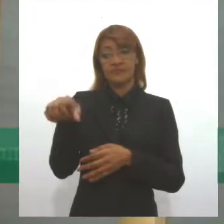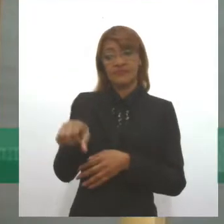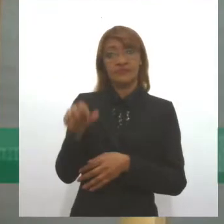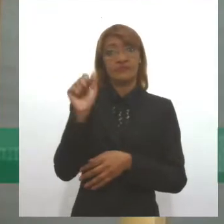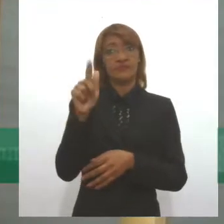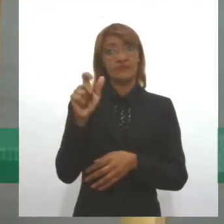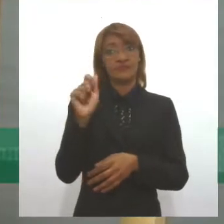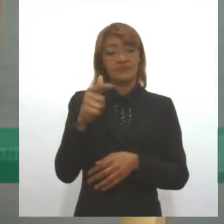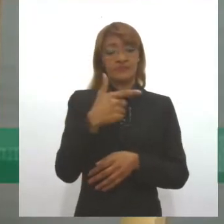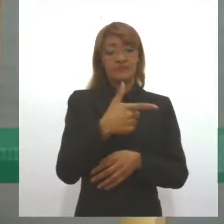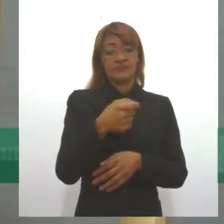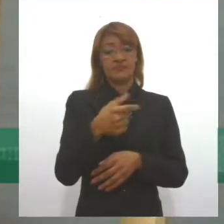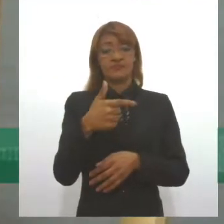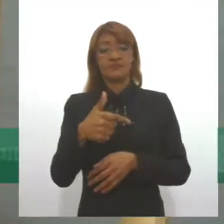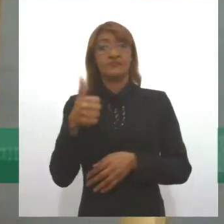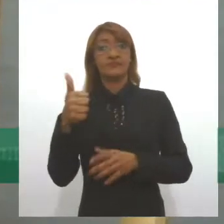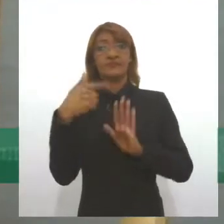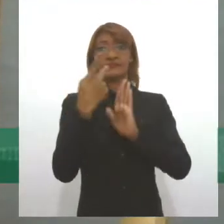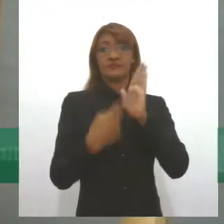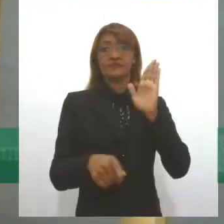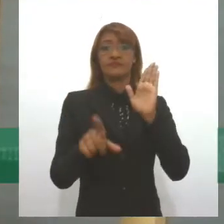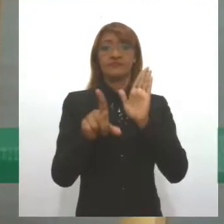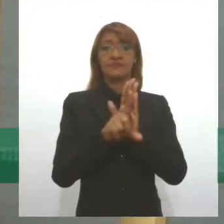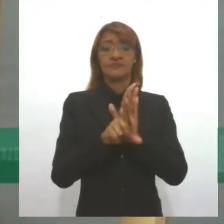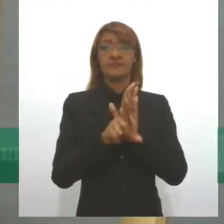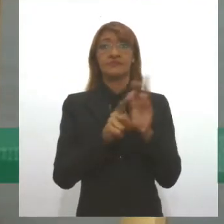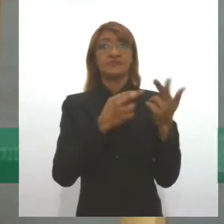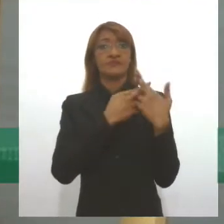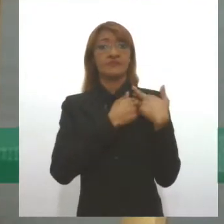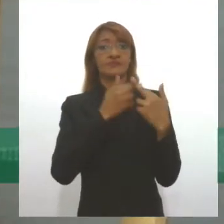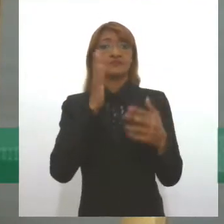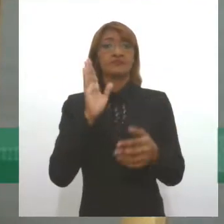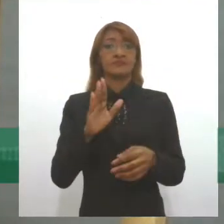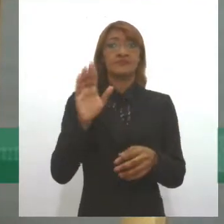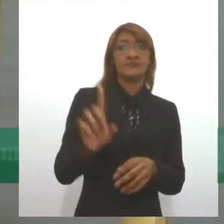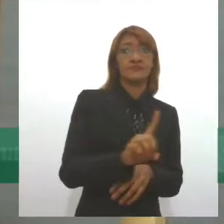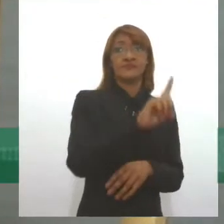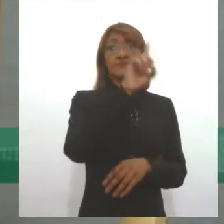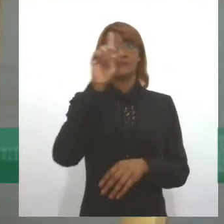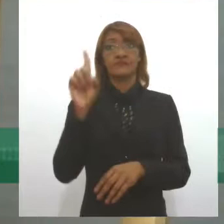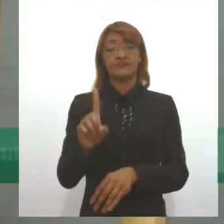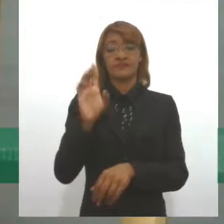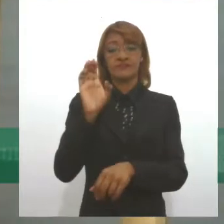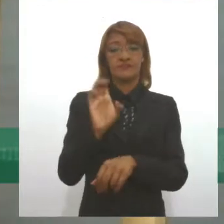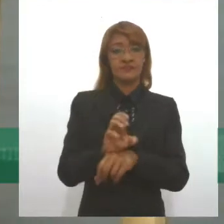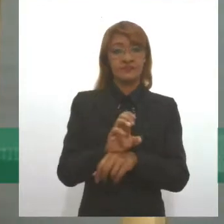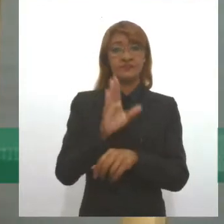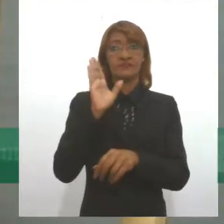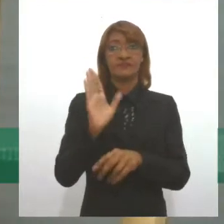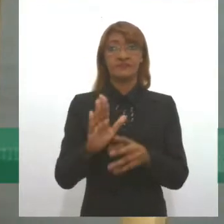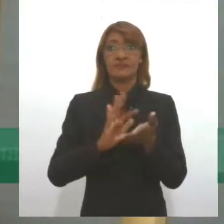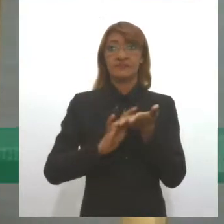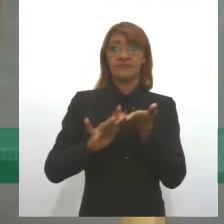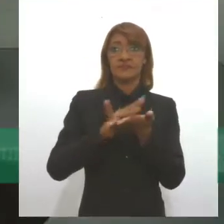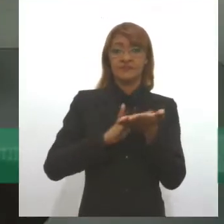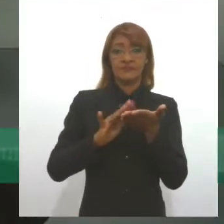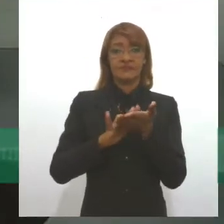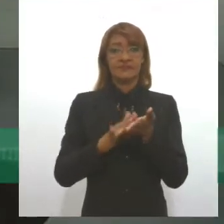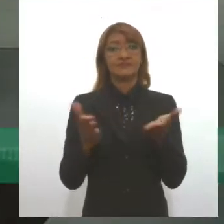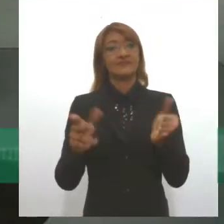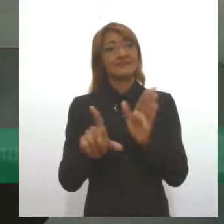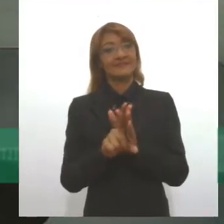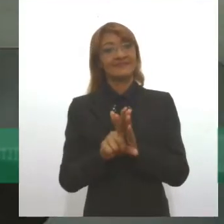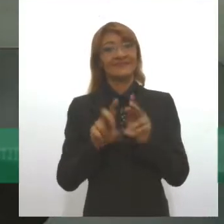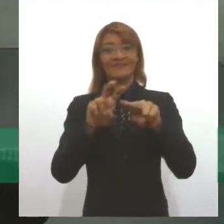de 2021, o projeto de lei de sua autoria institui o Dia Estadual da Etnia Cigana e virou lei. Por isso,